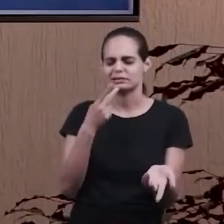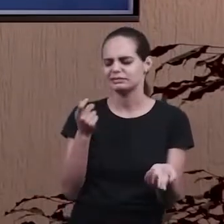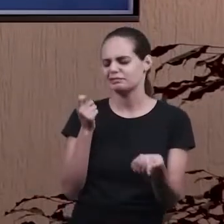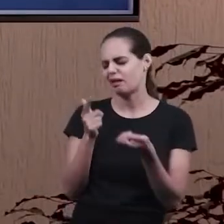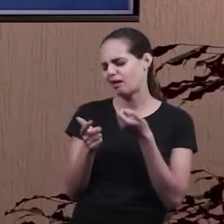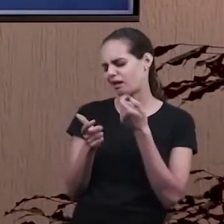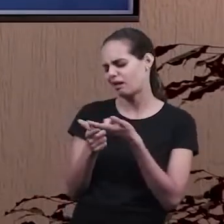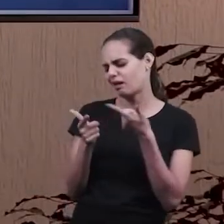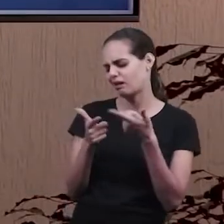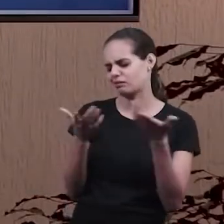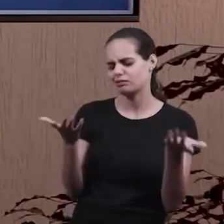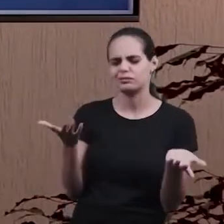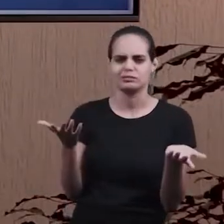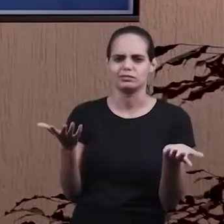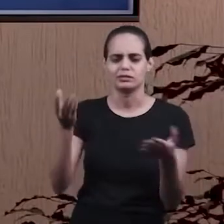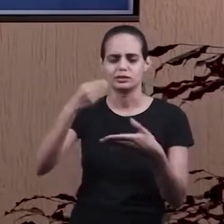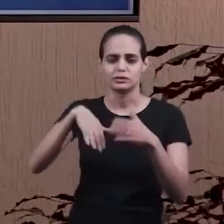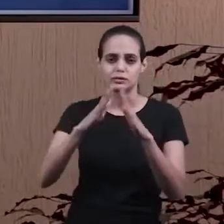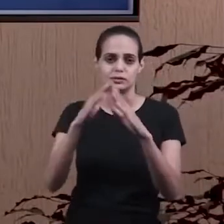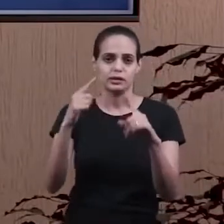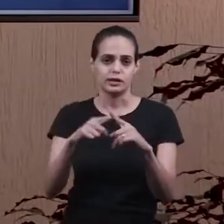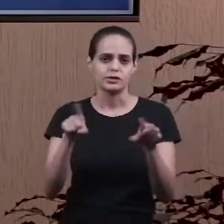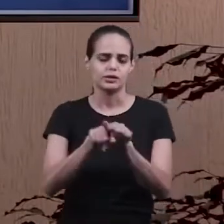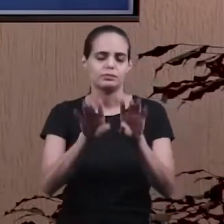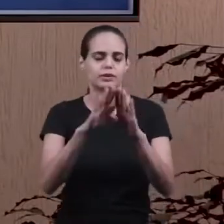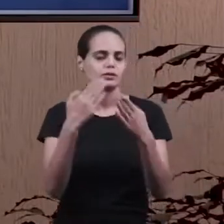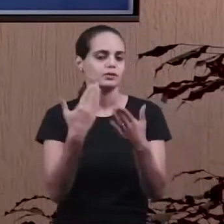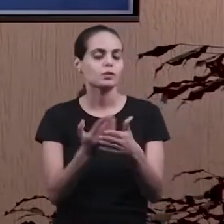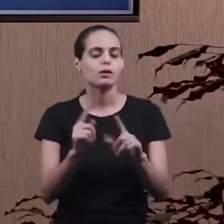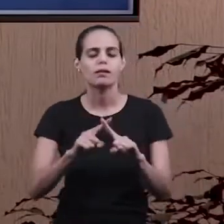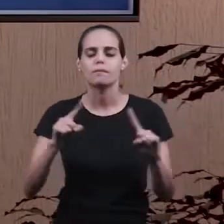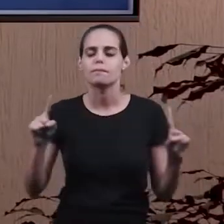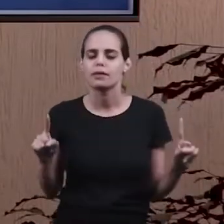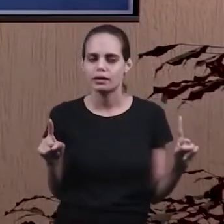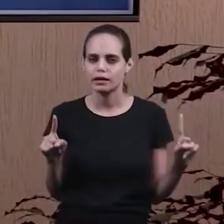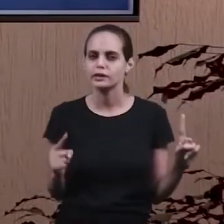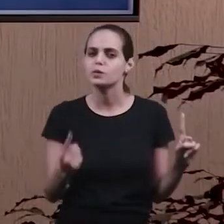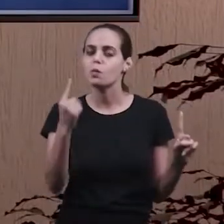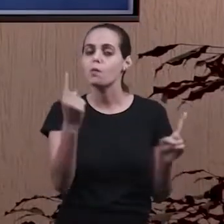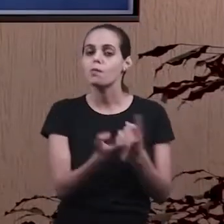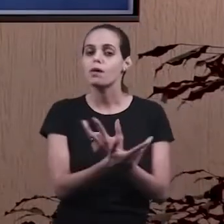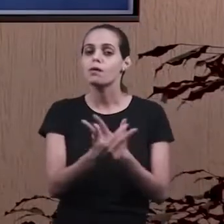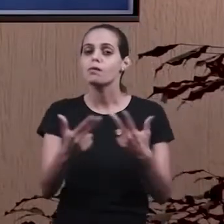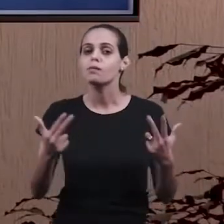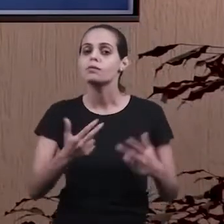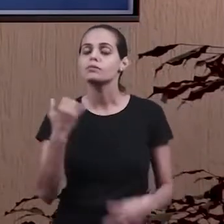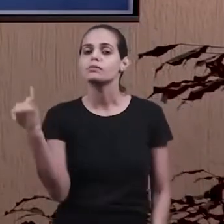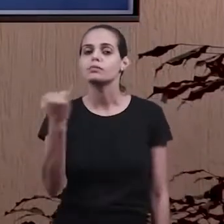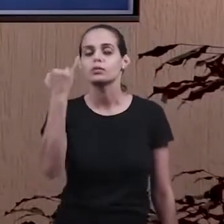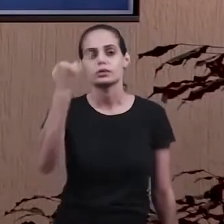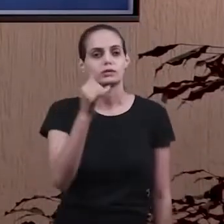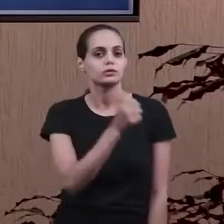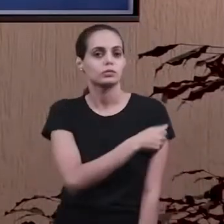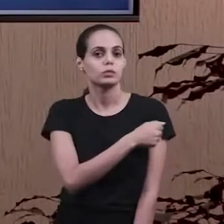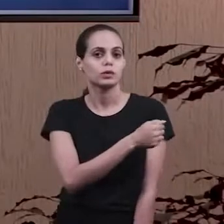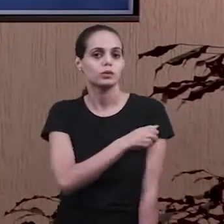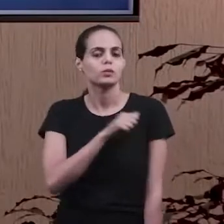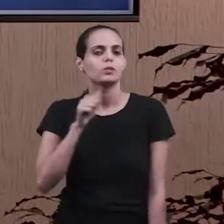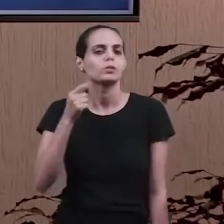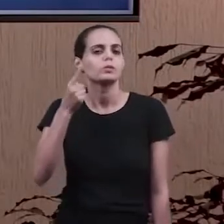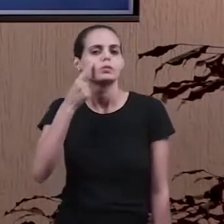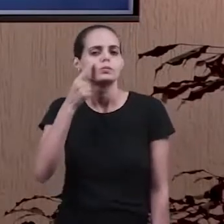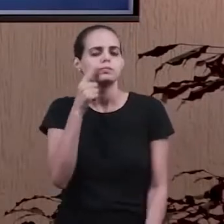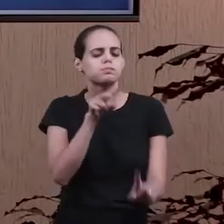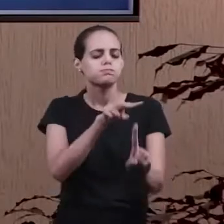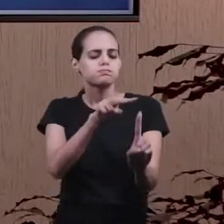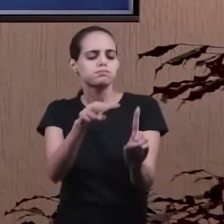na escola e também na igreja. Mas, uma coisa que é importante nós termos para esse aluno, é um olhar